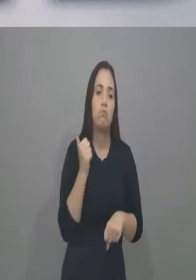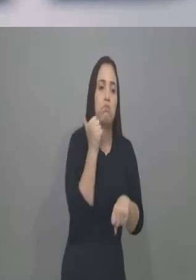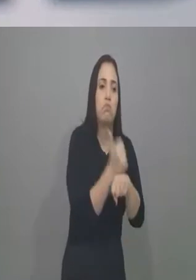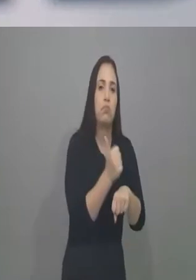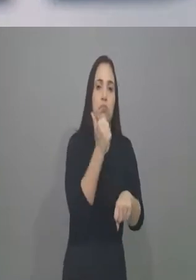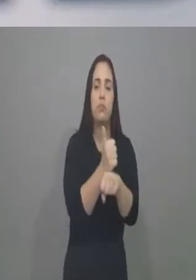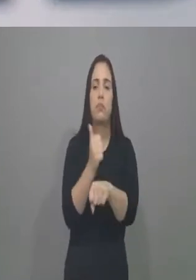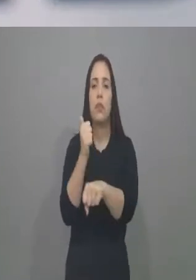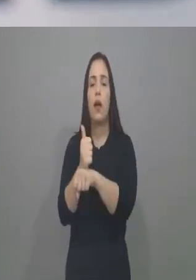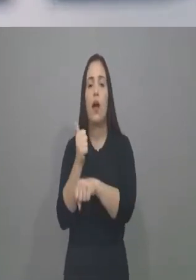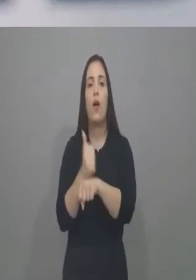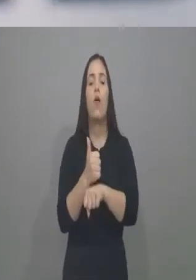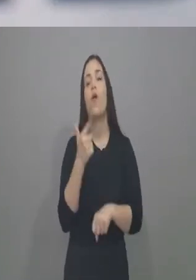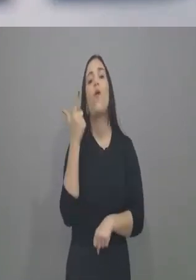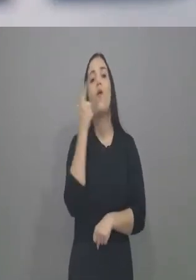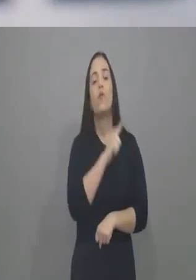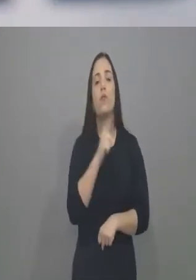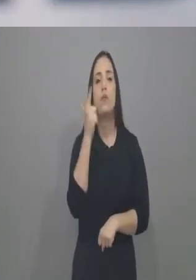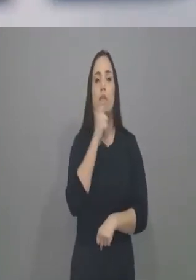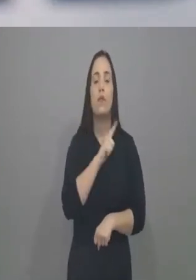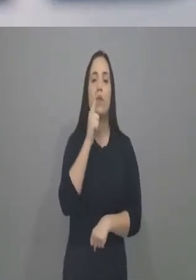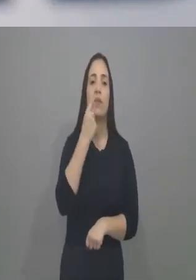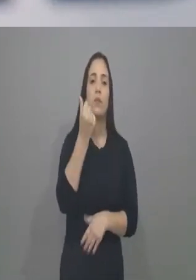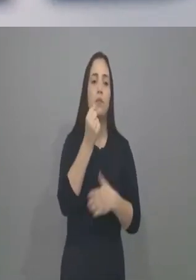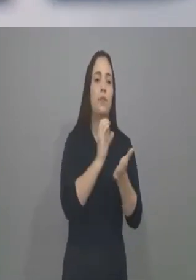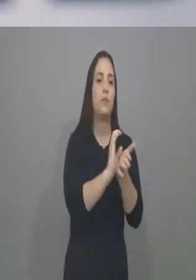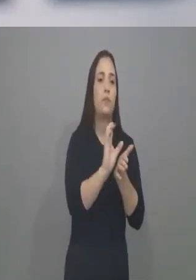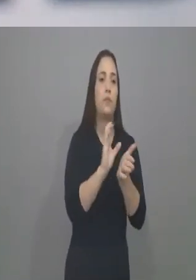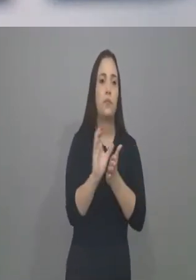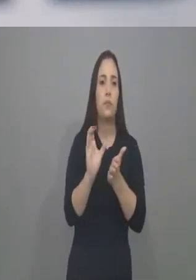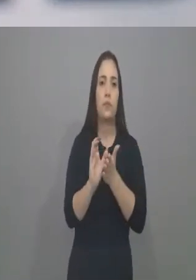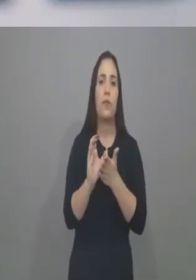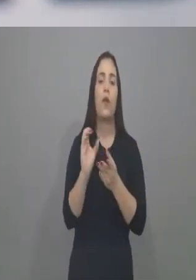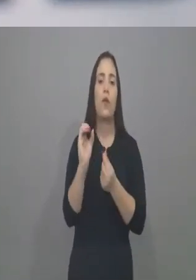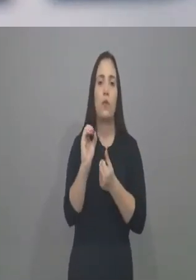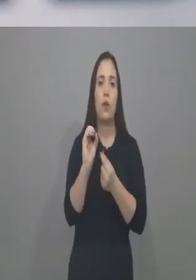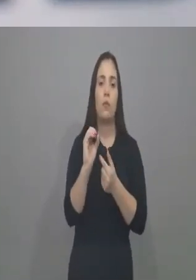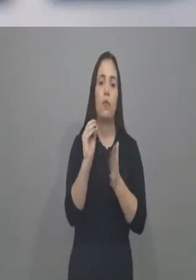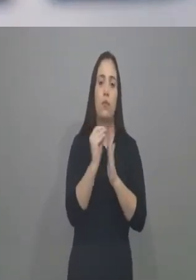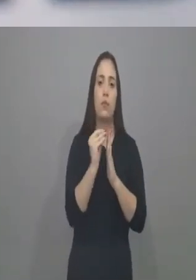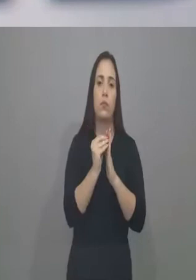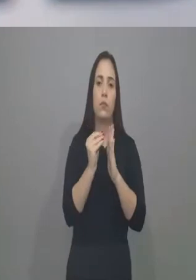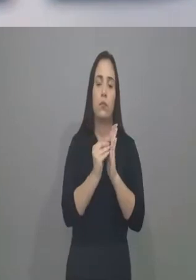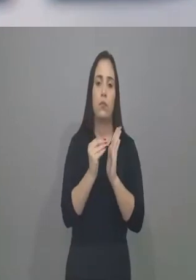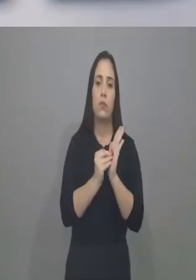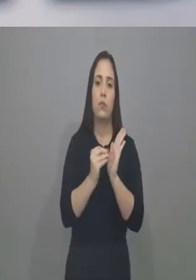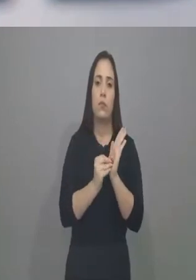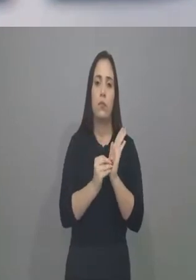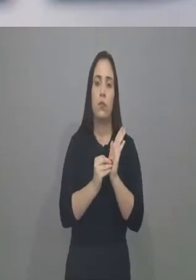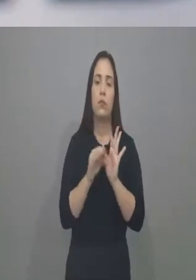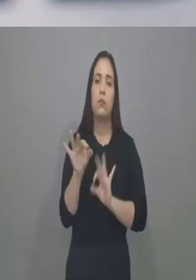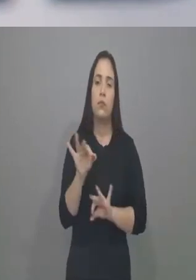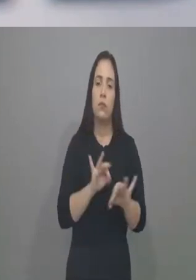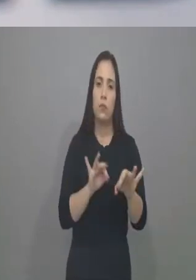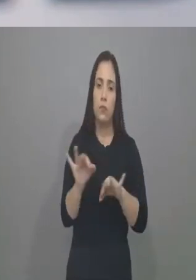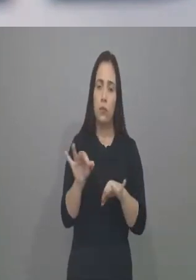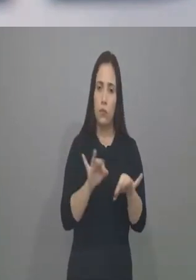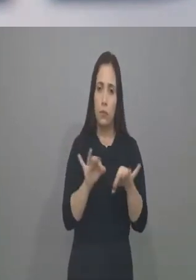fizemos a nossa parte, colocamos recursos no orçamento e aí eu posso dizer que coloquei recursos